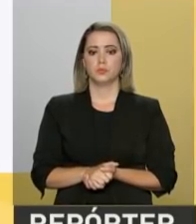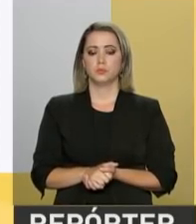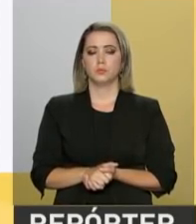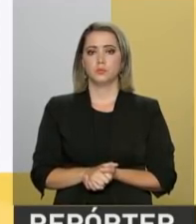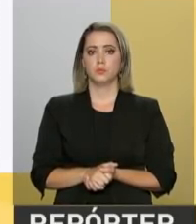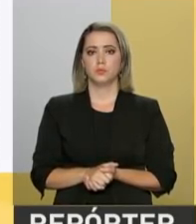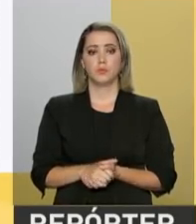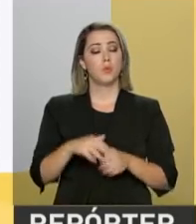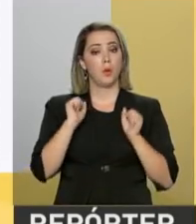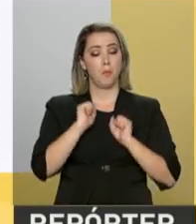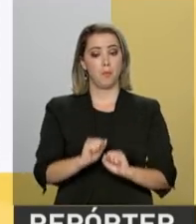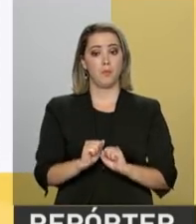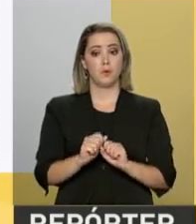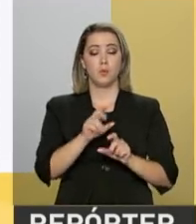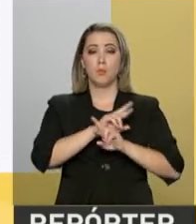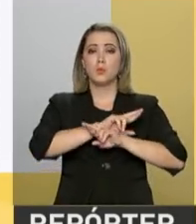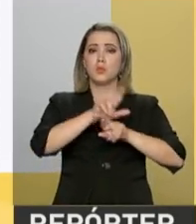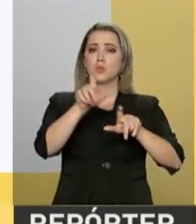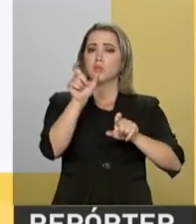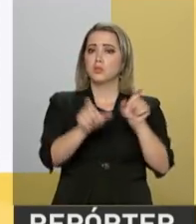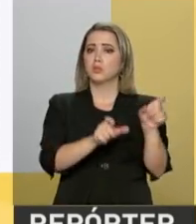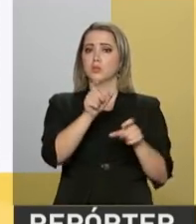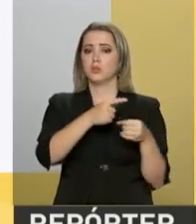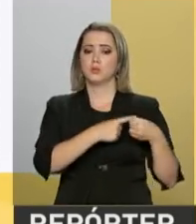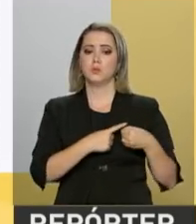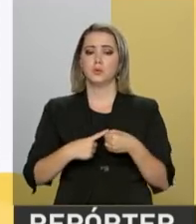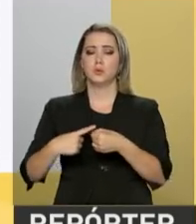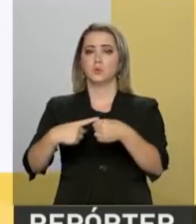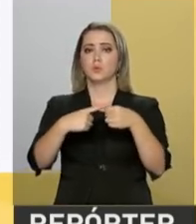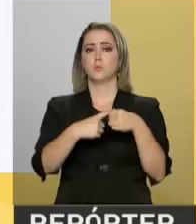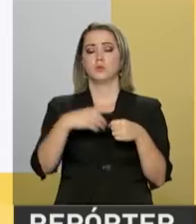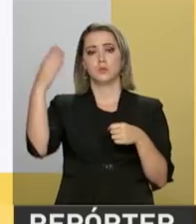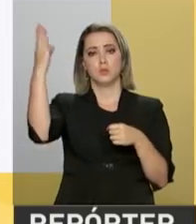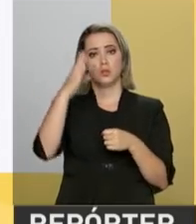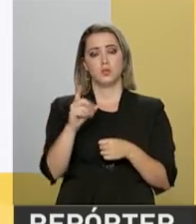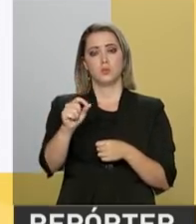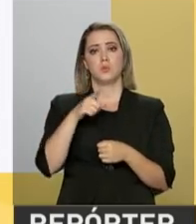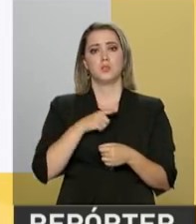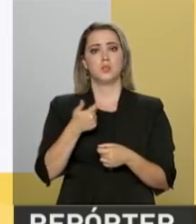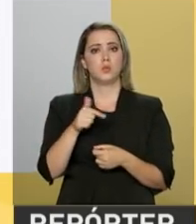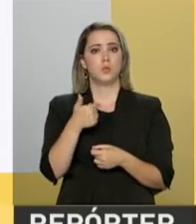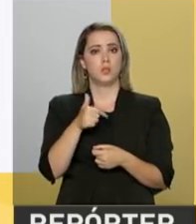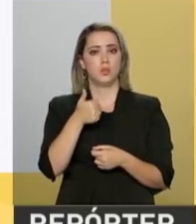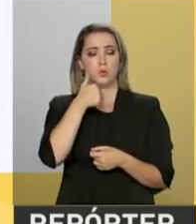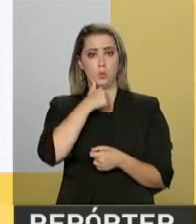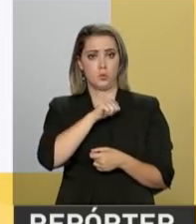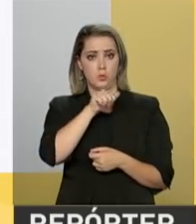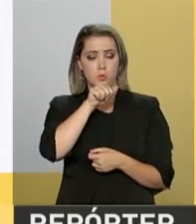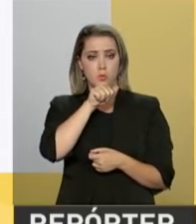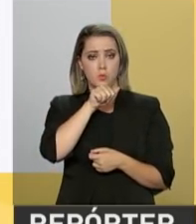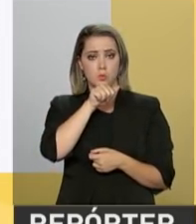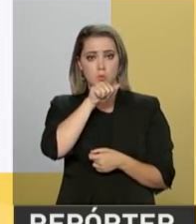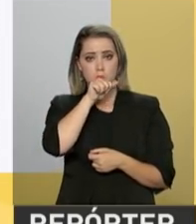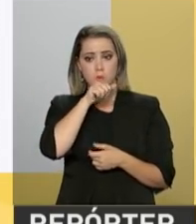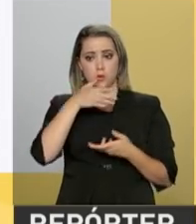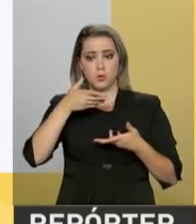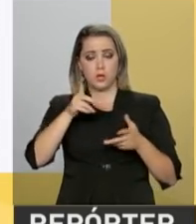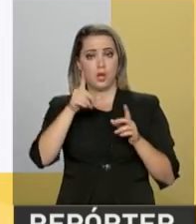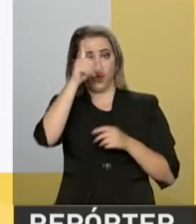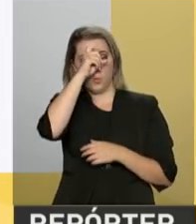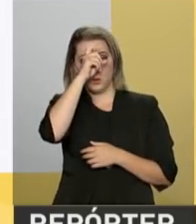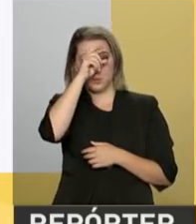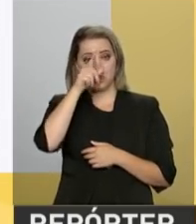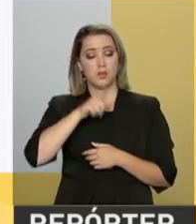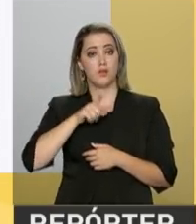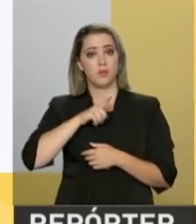Vai permitir que milhares de municípios brasileiros que não têm uma maternidade possam ter filhos da terra, possam